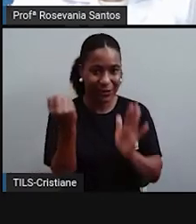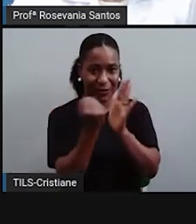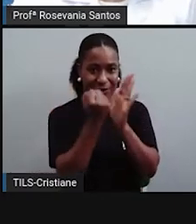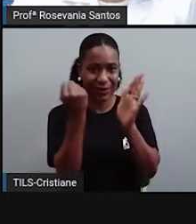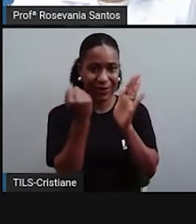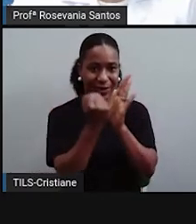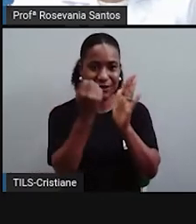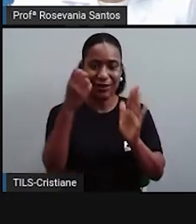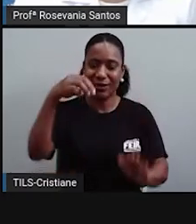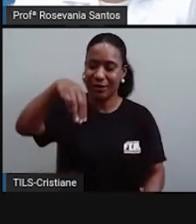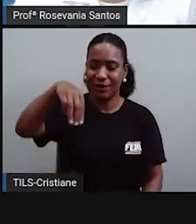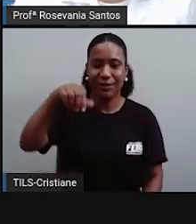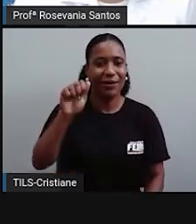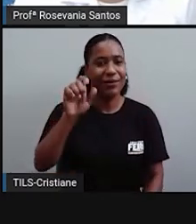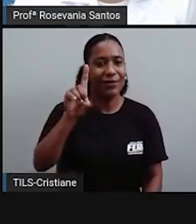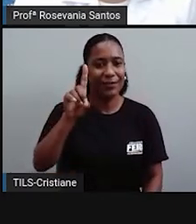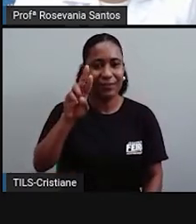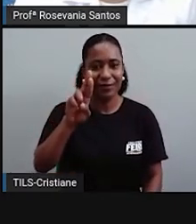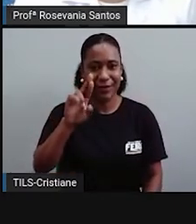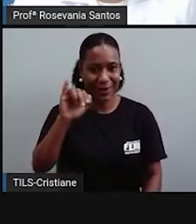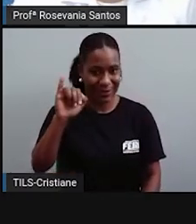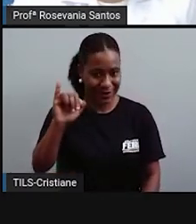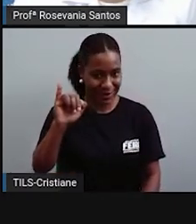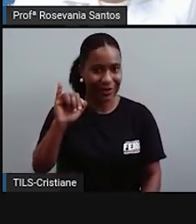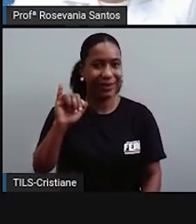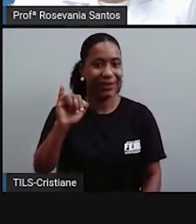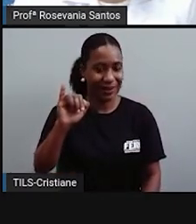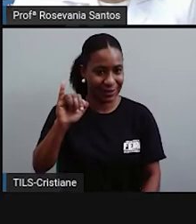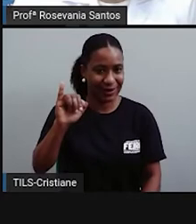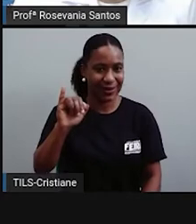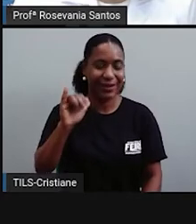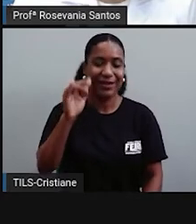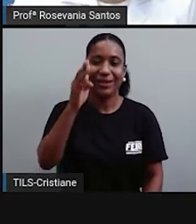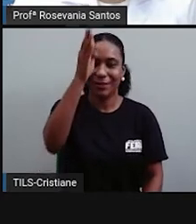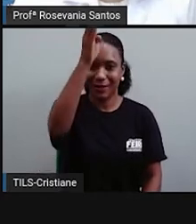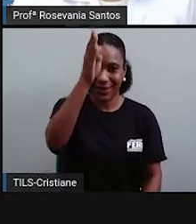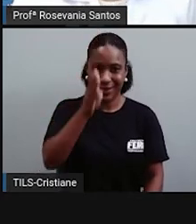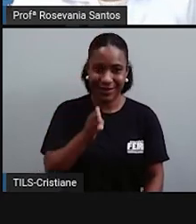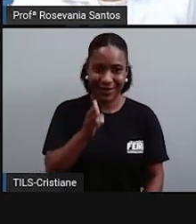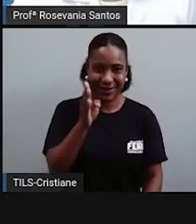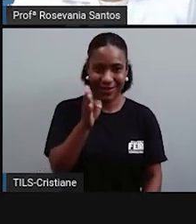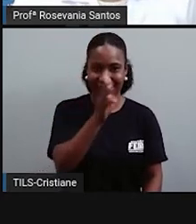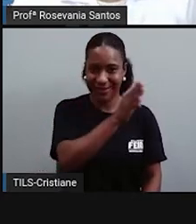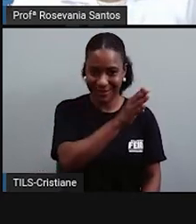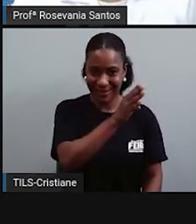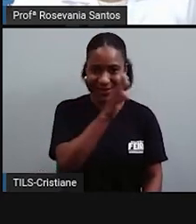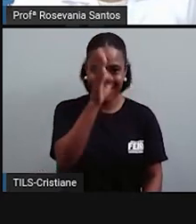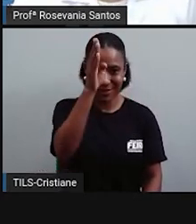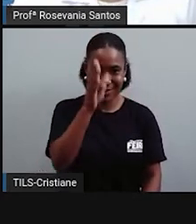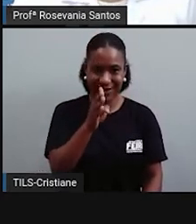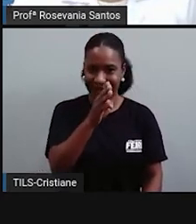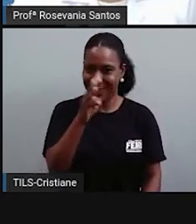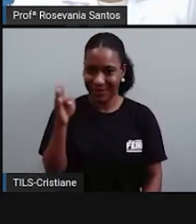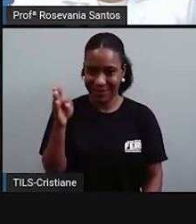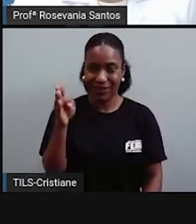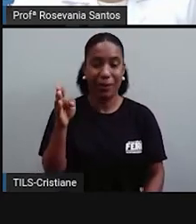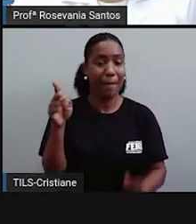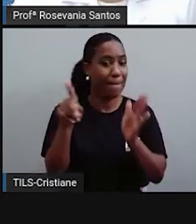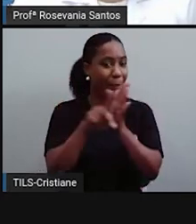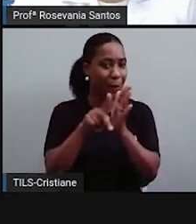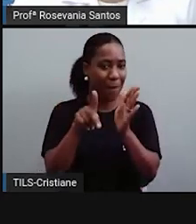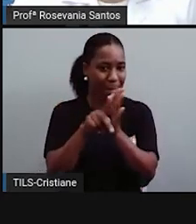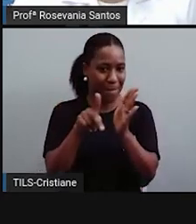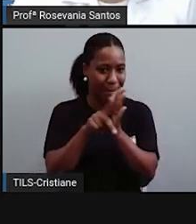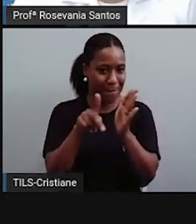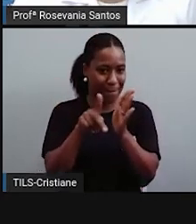incorporou o Espedaço Oeste aqui, né? Porque a Itália do Rio de Janeiro pertencia à Espanha, só era mesmo da